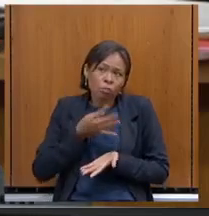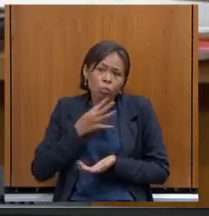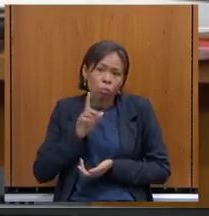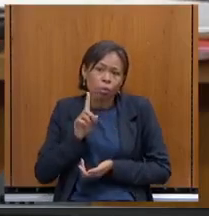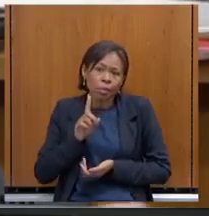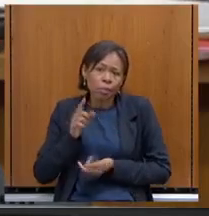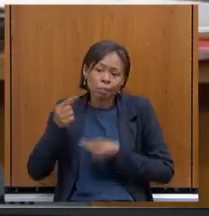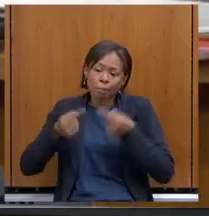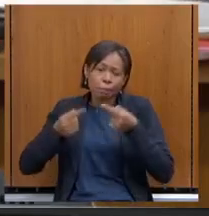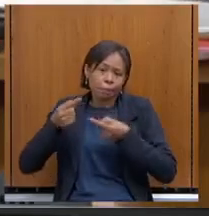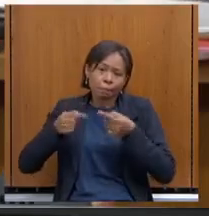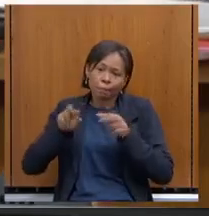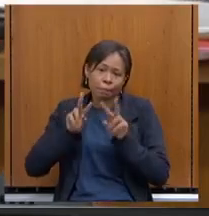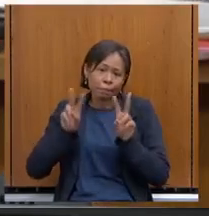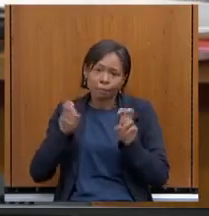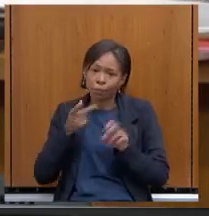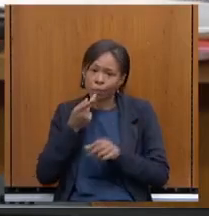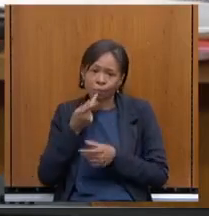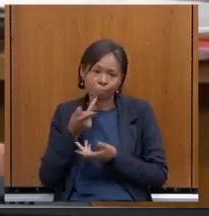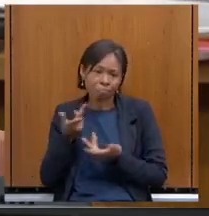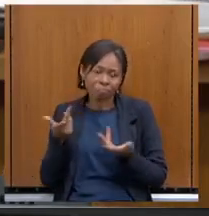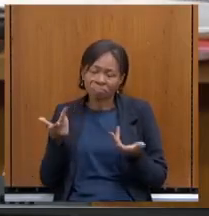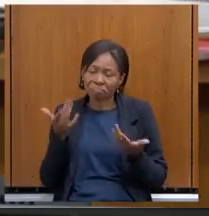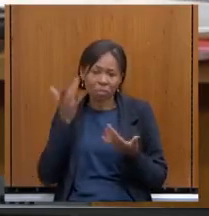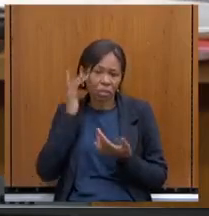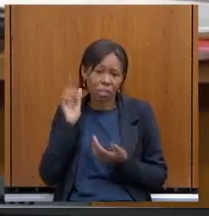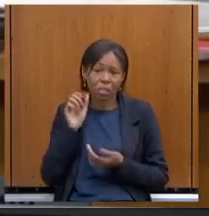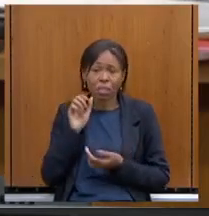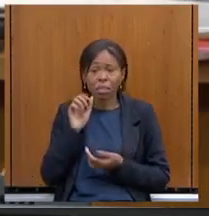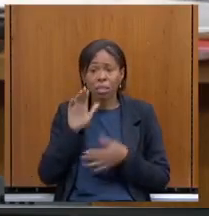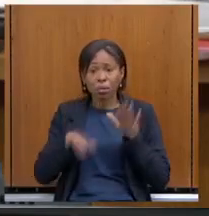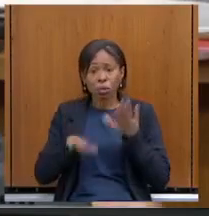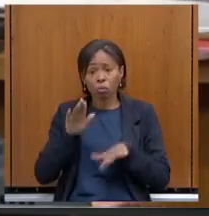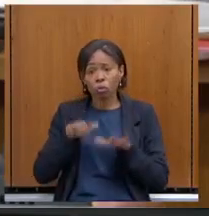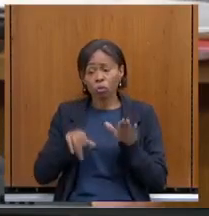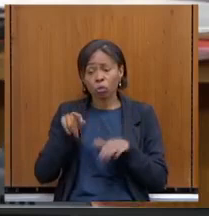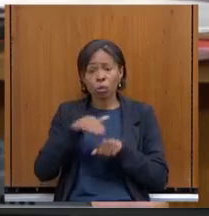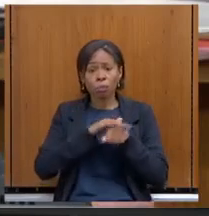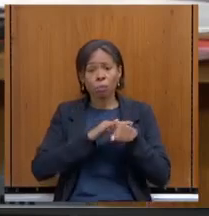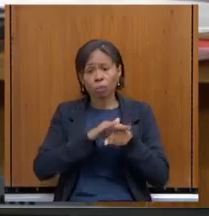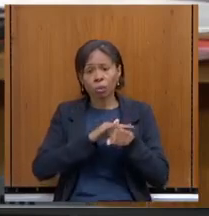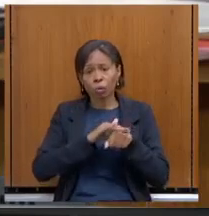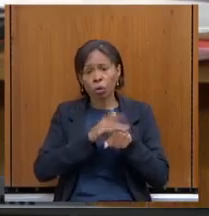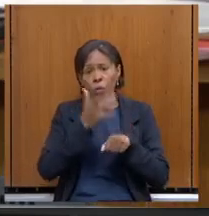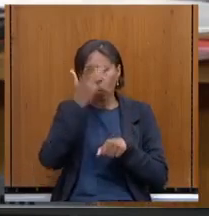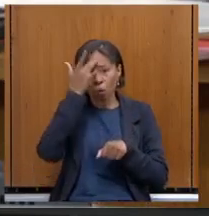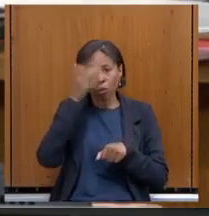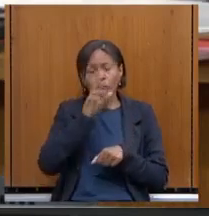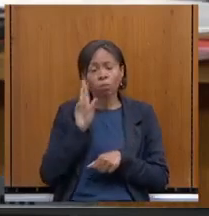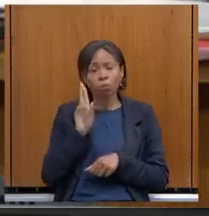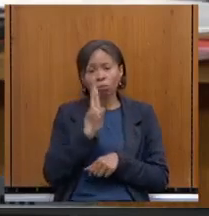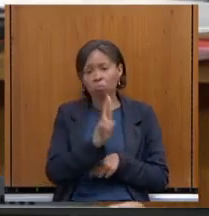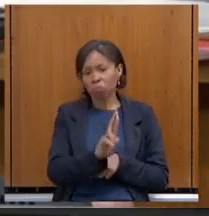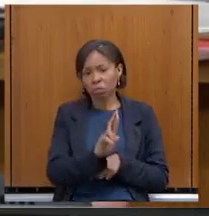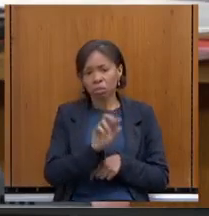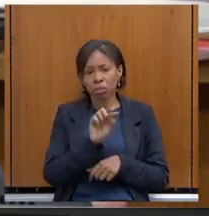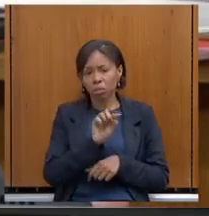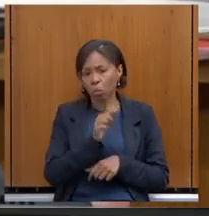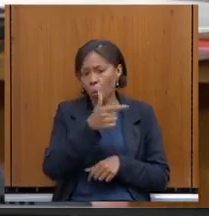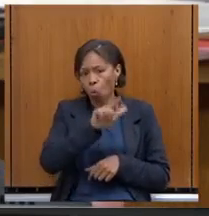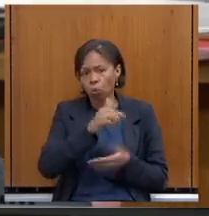debater se o senhor, acho que seria mais oportuno se o senhor conversar com os representantes da pasta, porque eu não teria